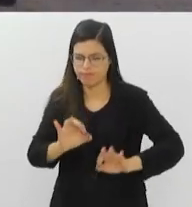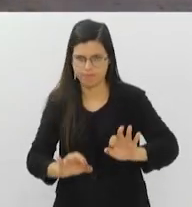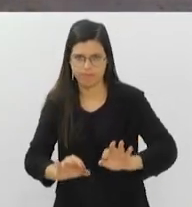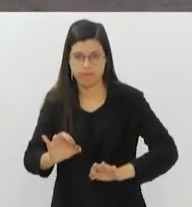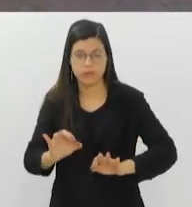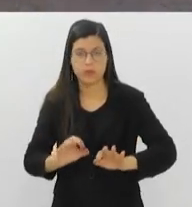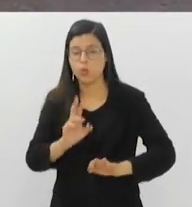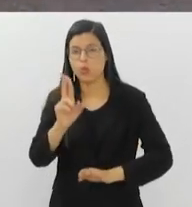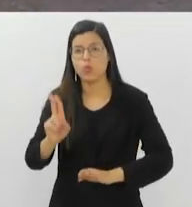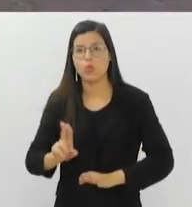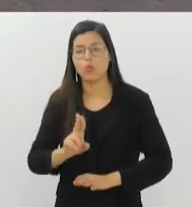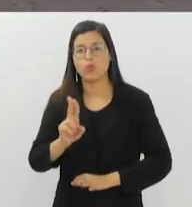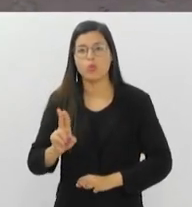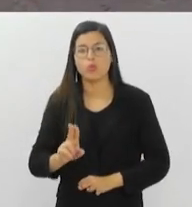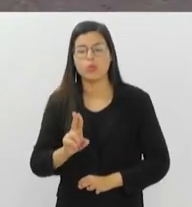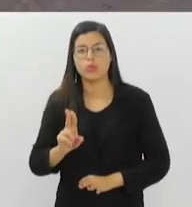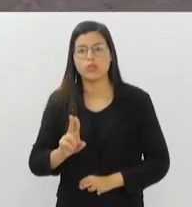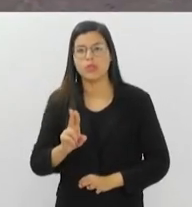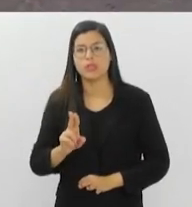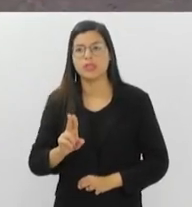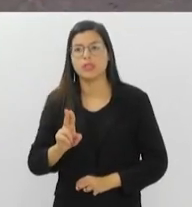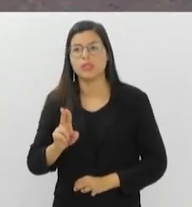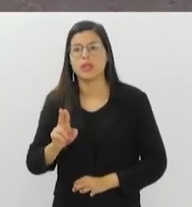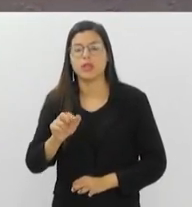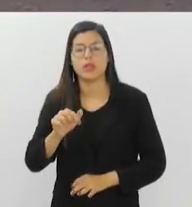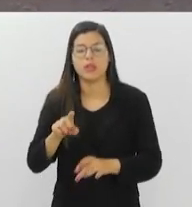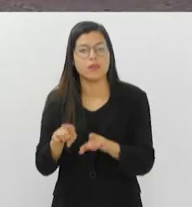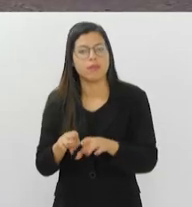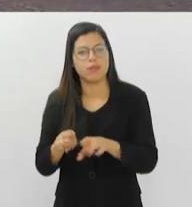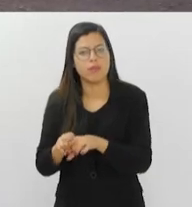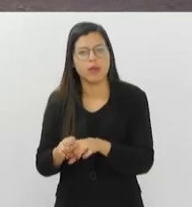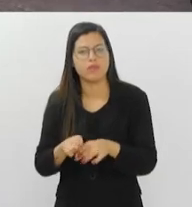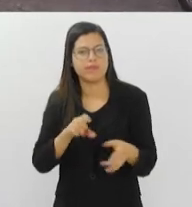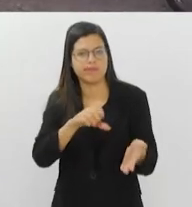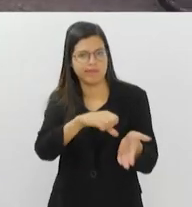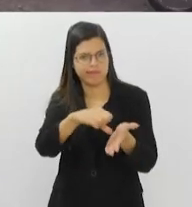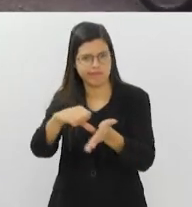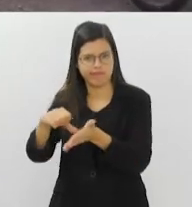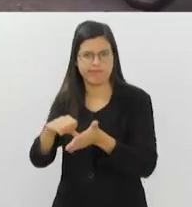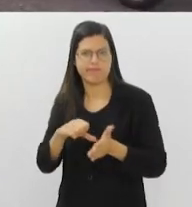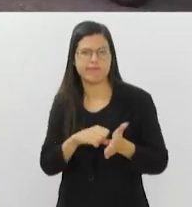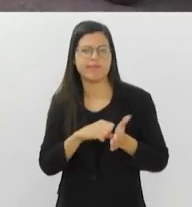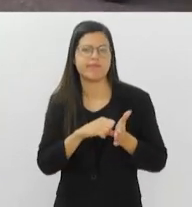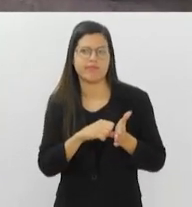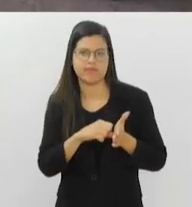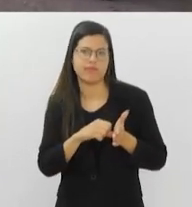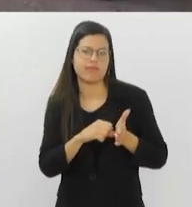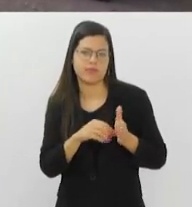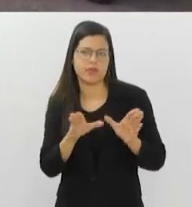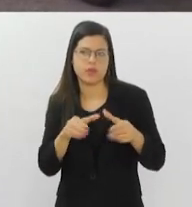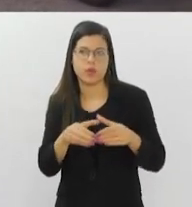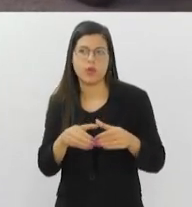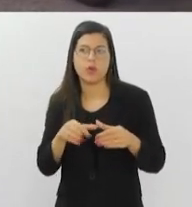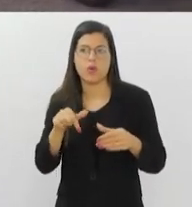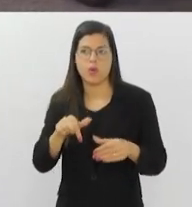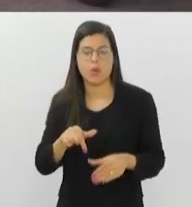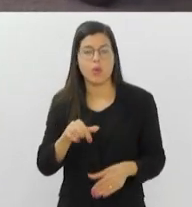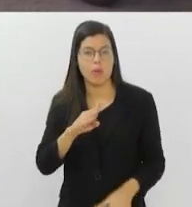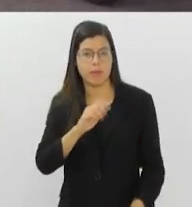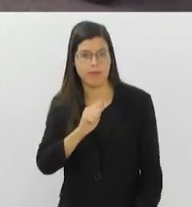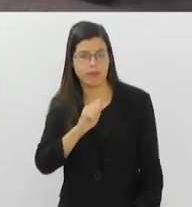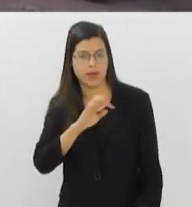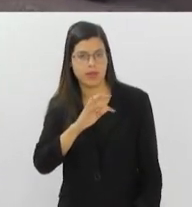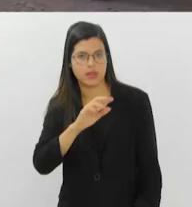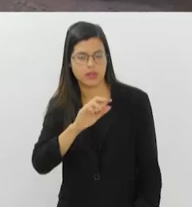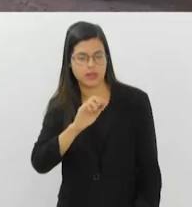utiliza nesse aparato diversas unidades da corporação, dentre elas o batalhão de policiamento